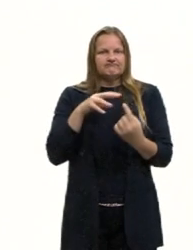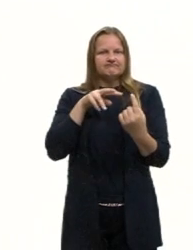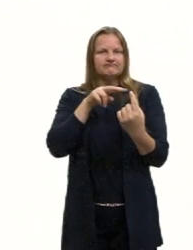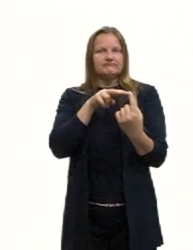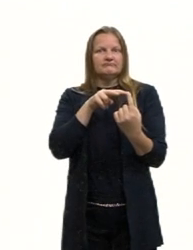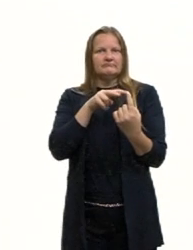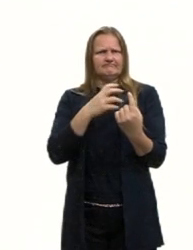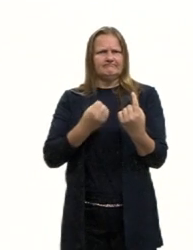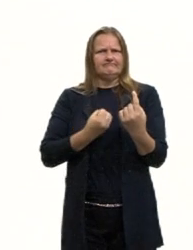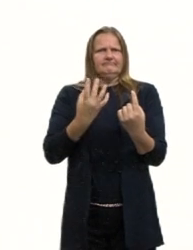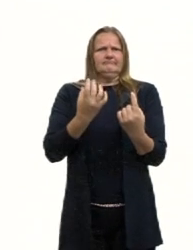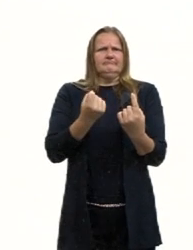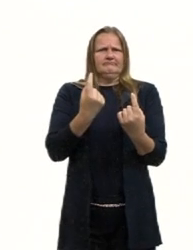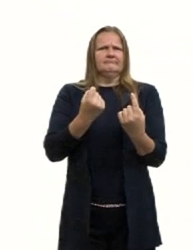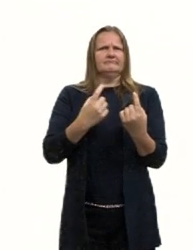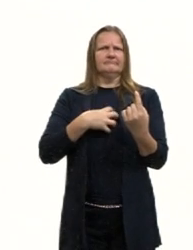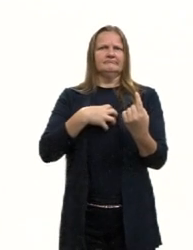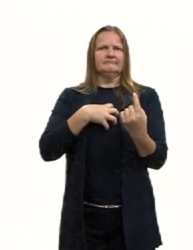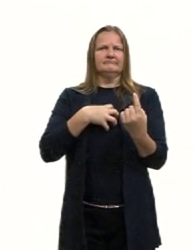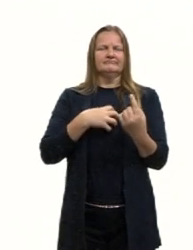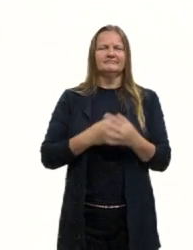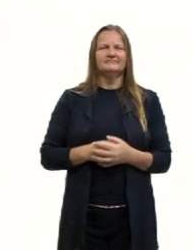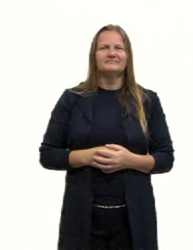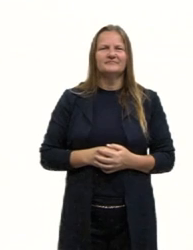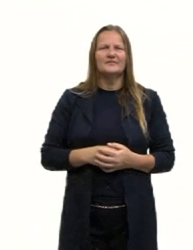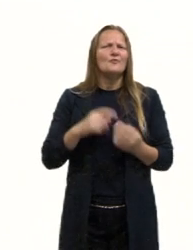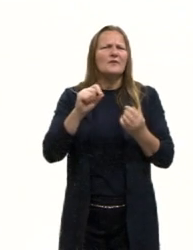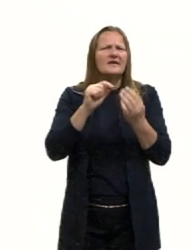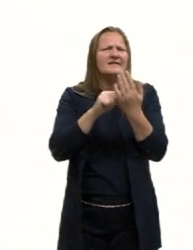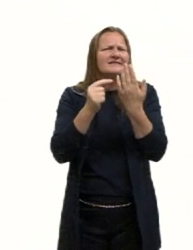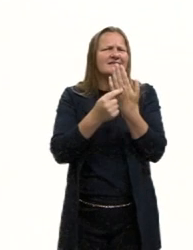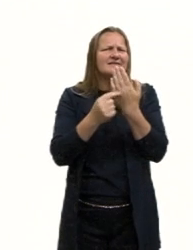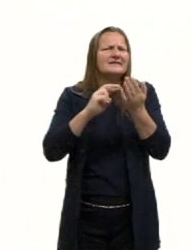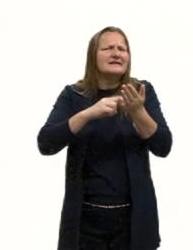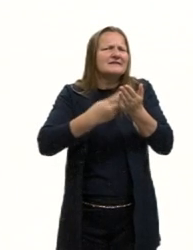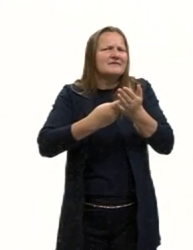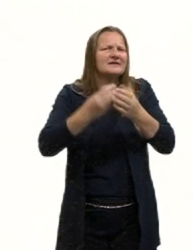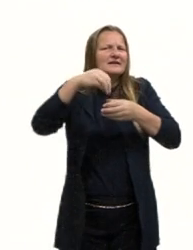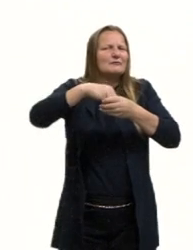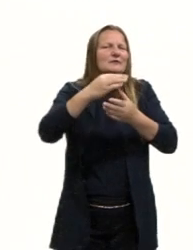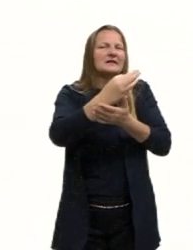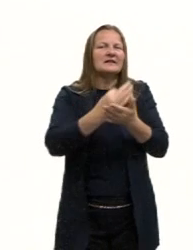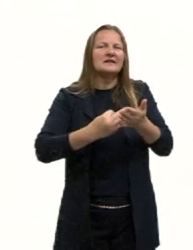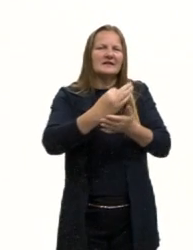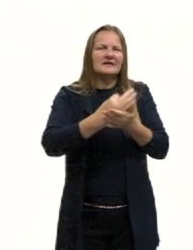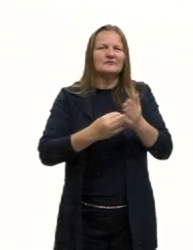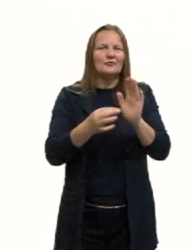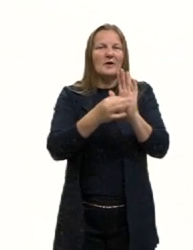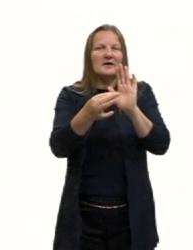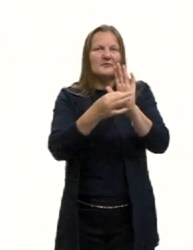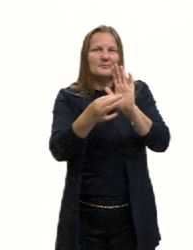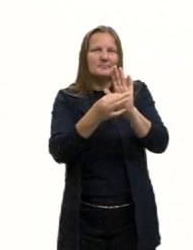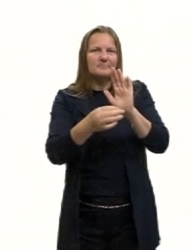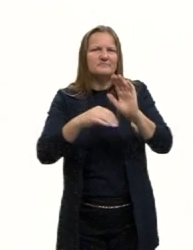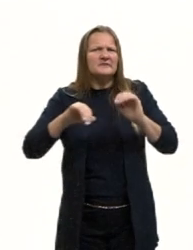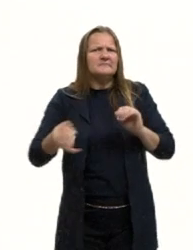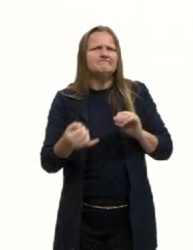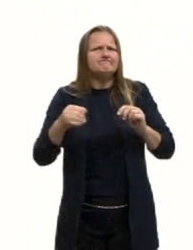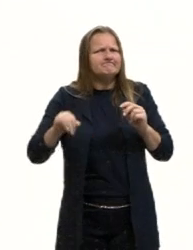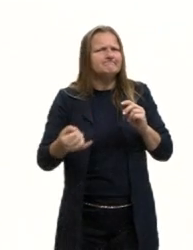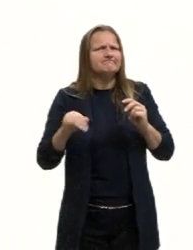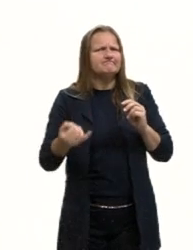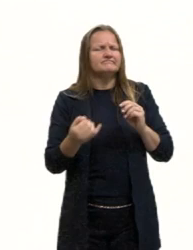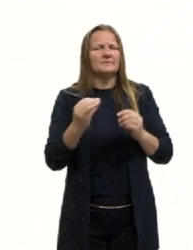Opa! Mas o que isso significa? O que isso pode significar? Esses argumentos que só são